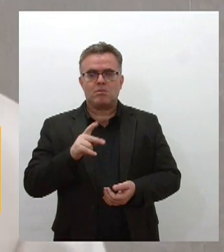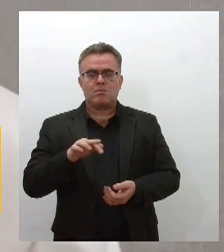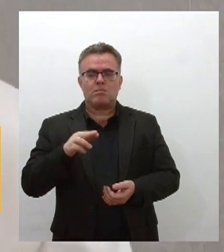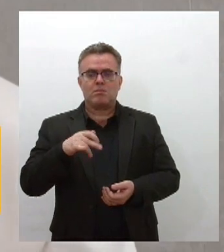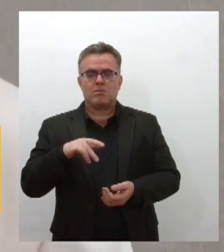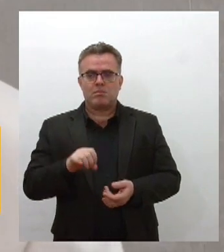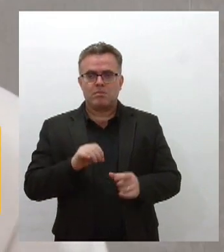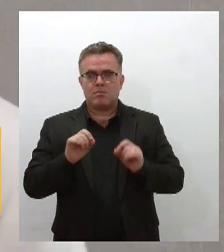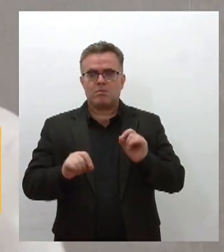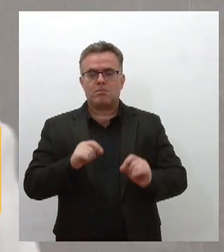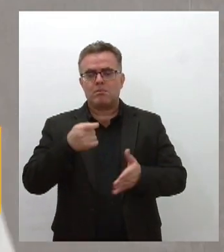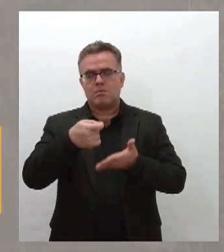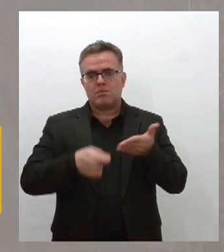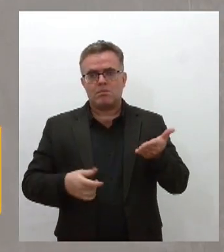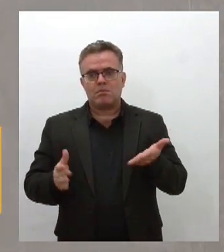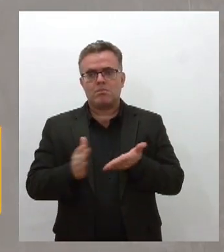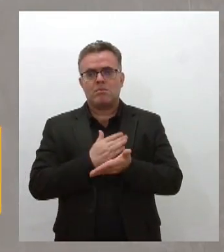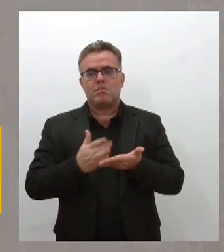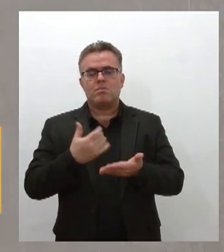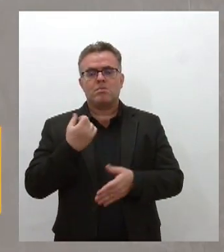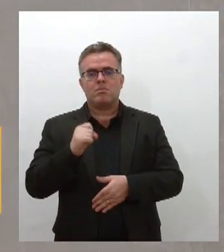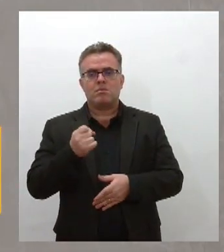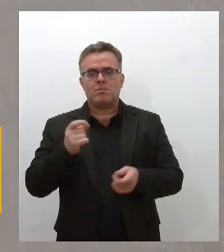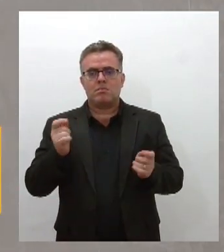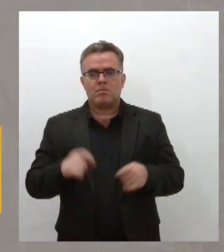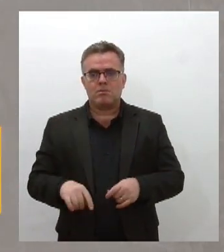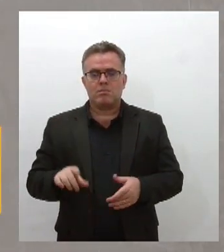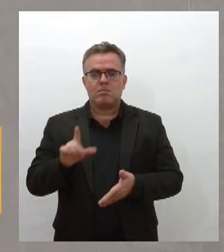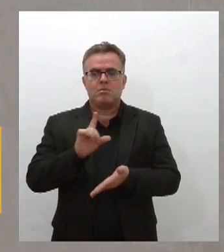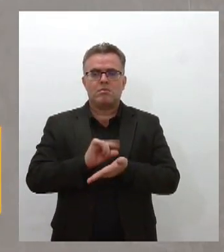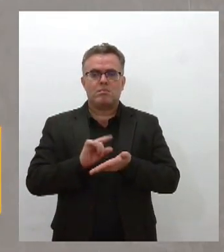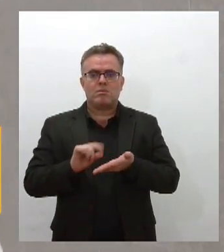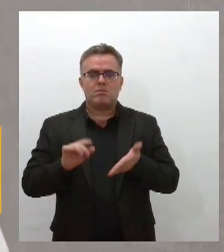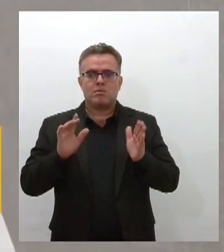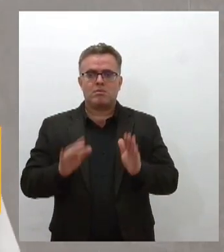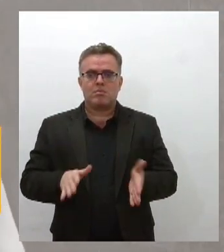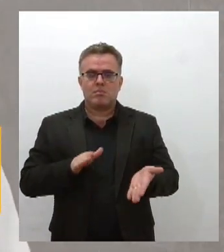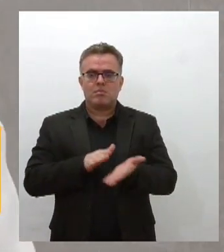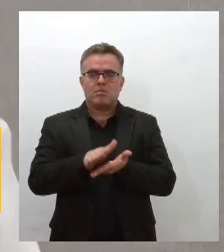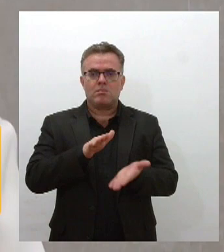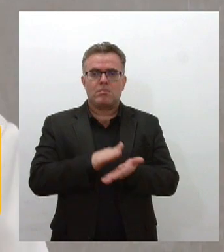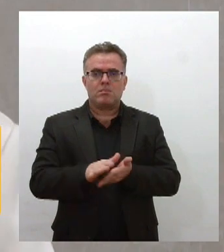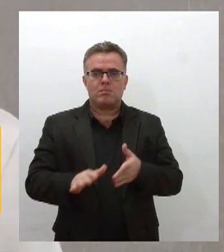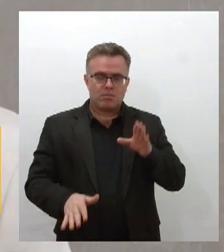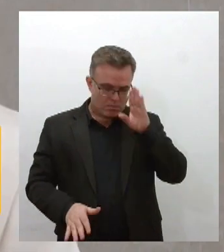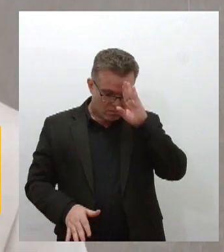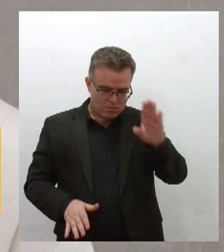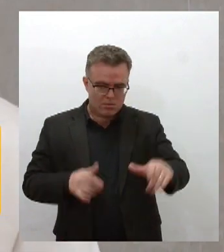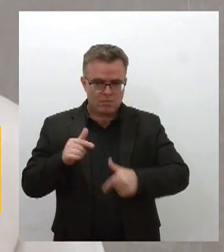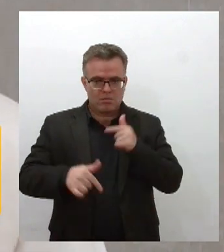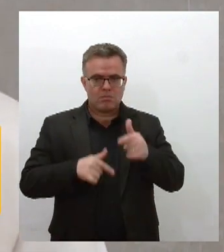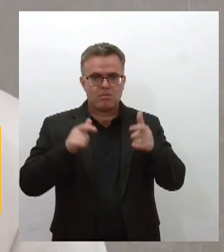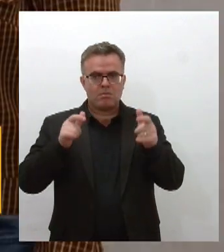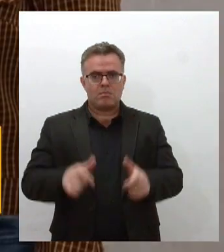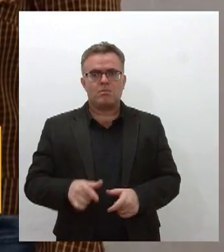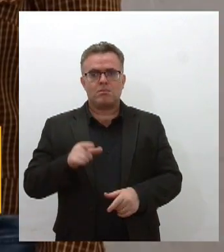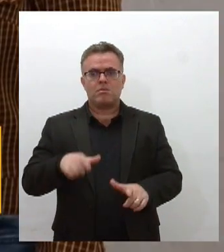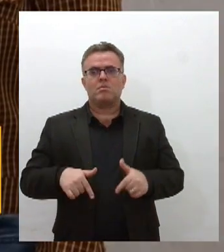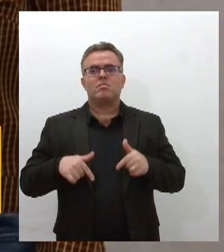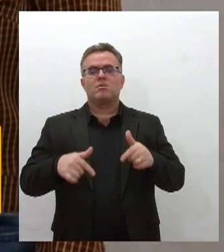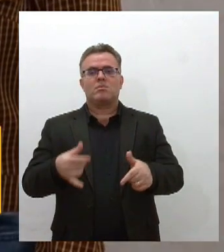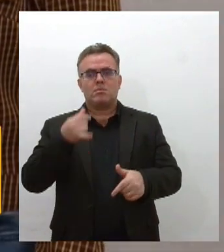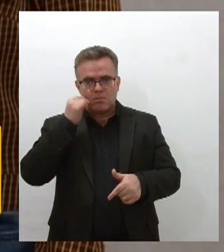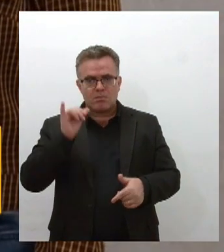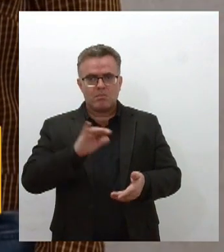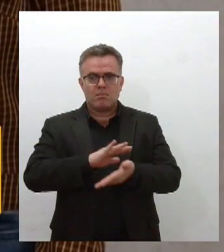escreveu oito livros tem dezenas de artigos publicados e a sua principal área de atuação é no combate ao racismo O